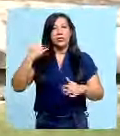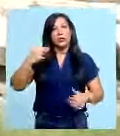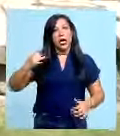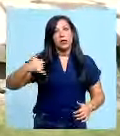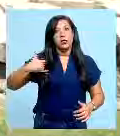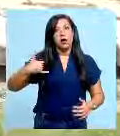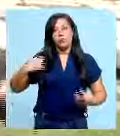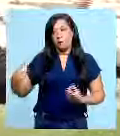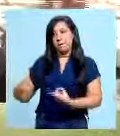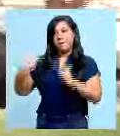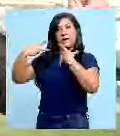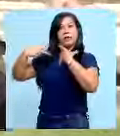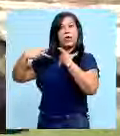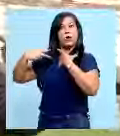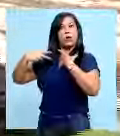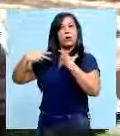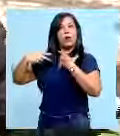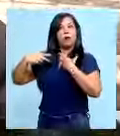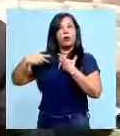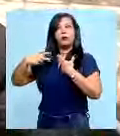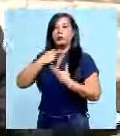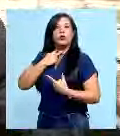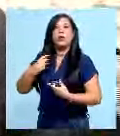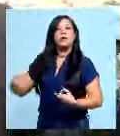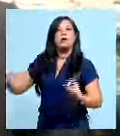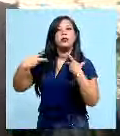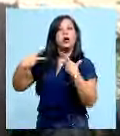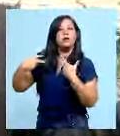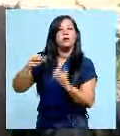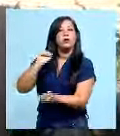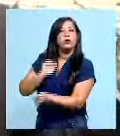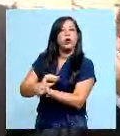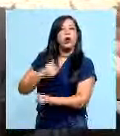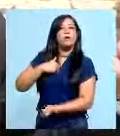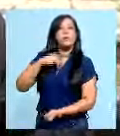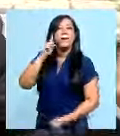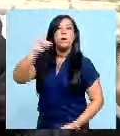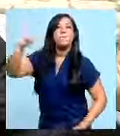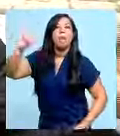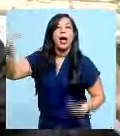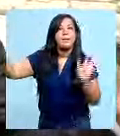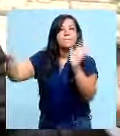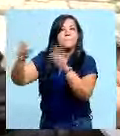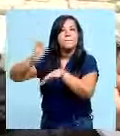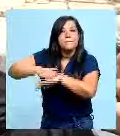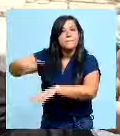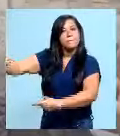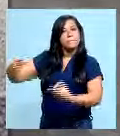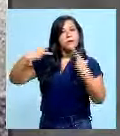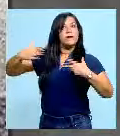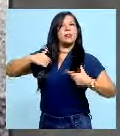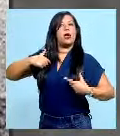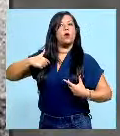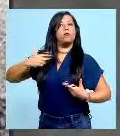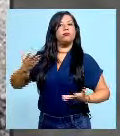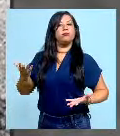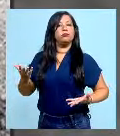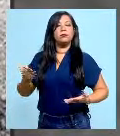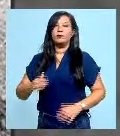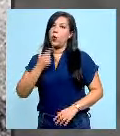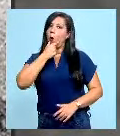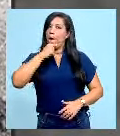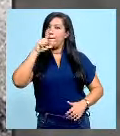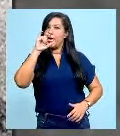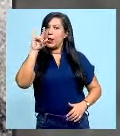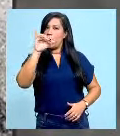idade quando fui vendido ilegalmente como escravo pelo meu próprio pai. Luiz Gama